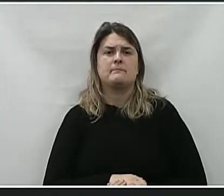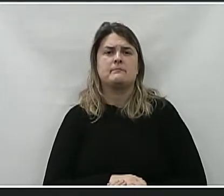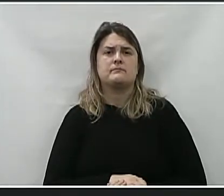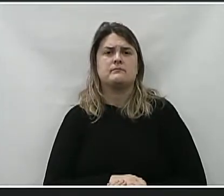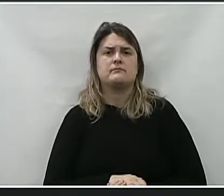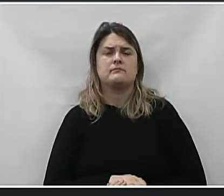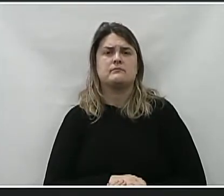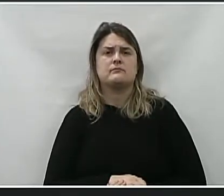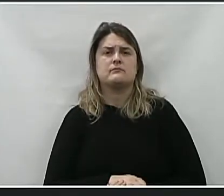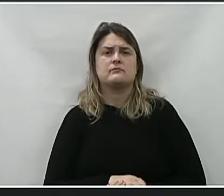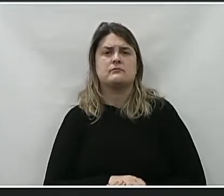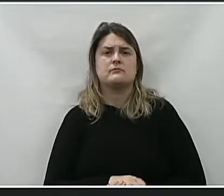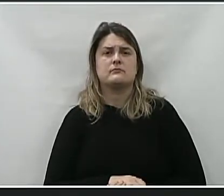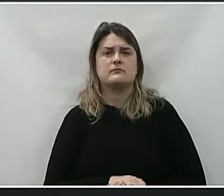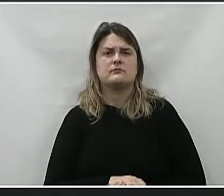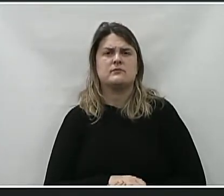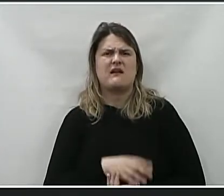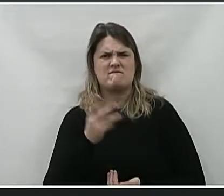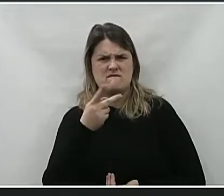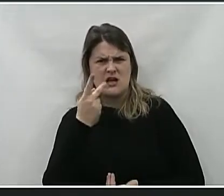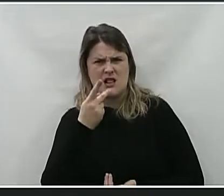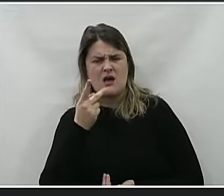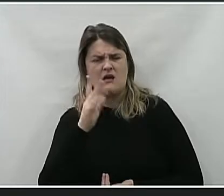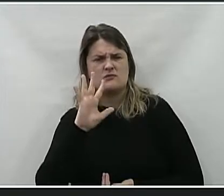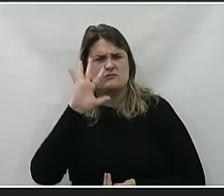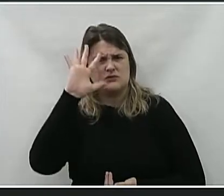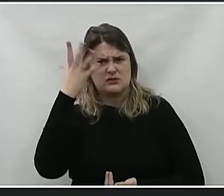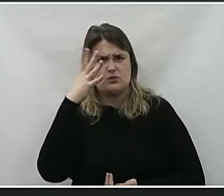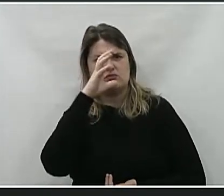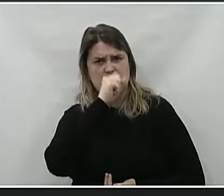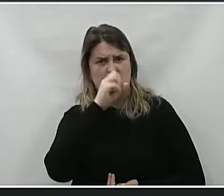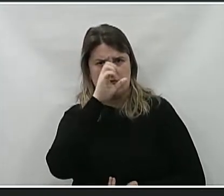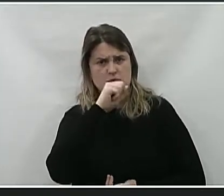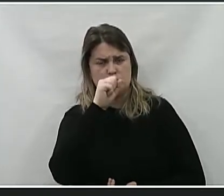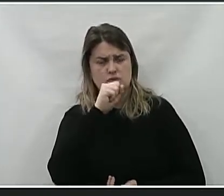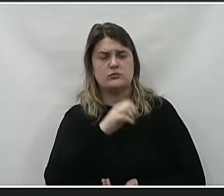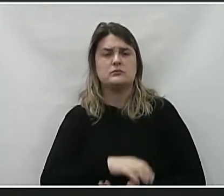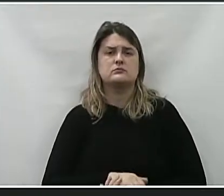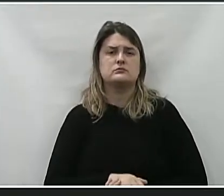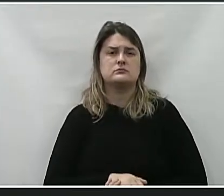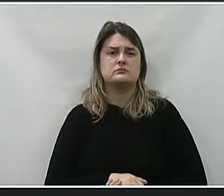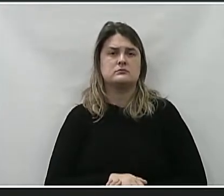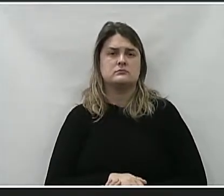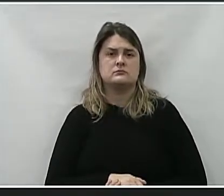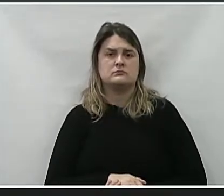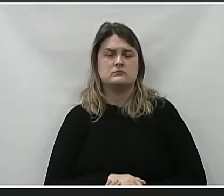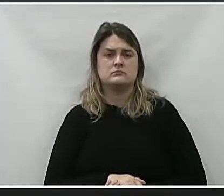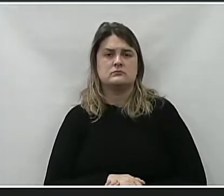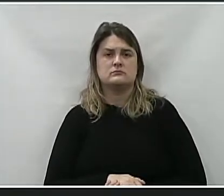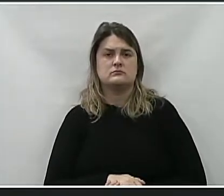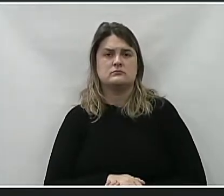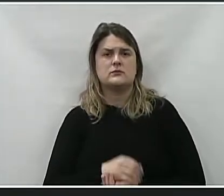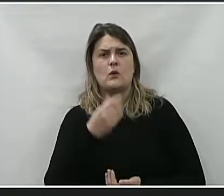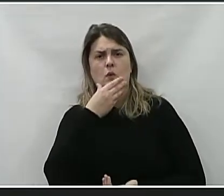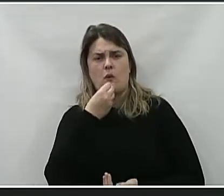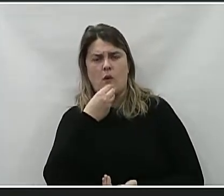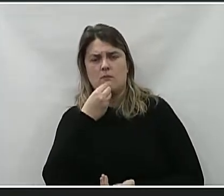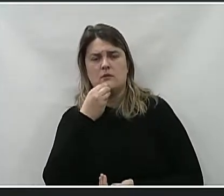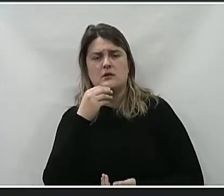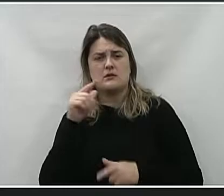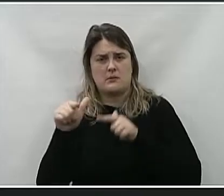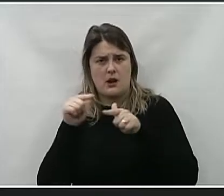sobre esse assassinato que teve desse contador do PT.